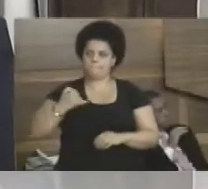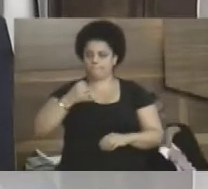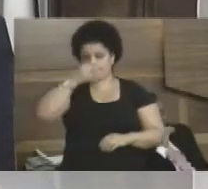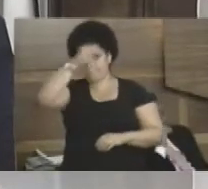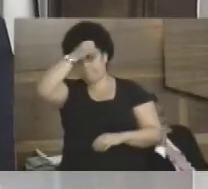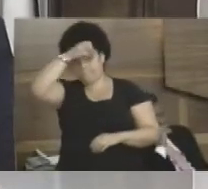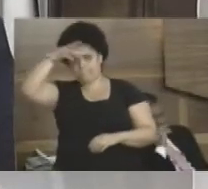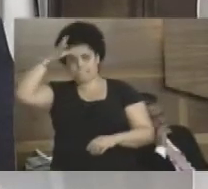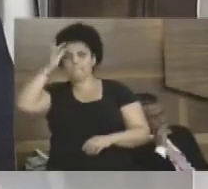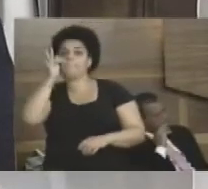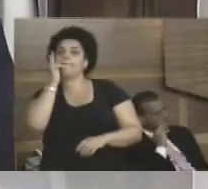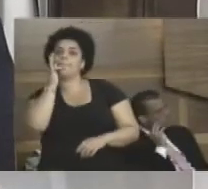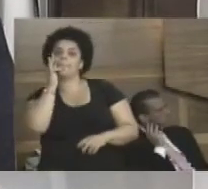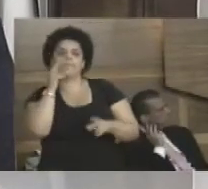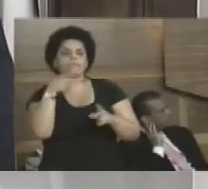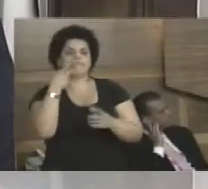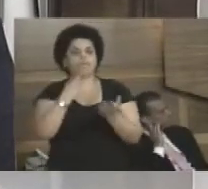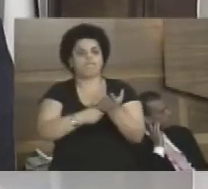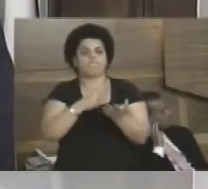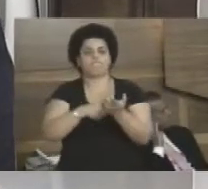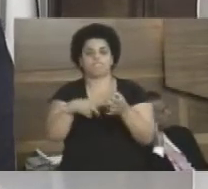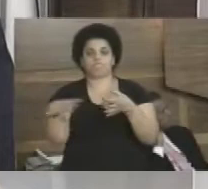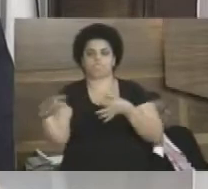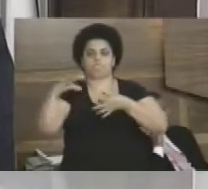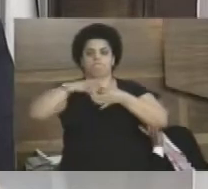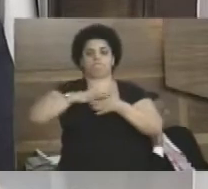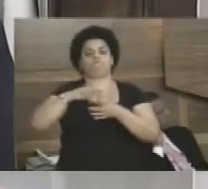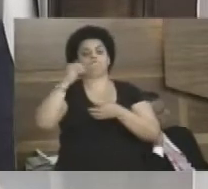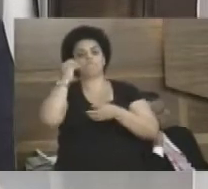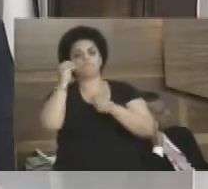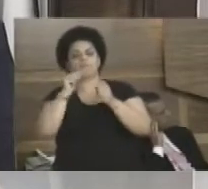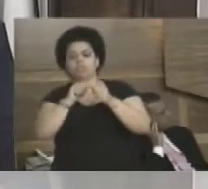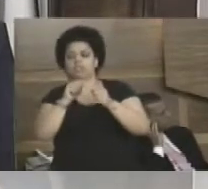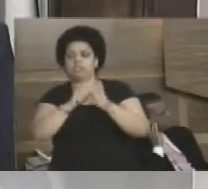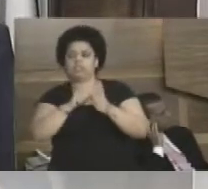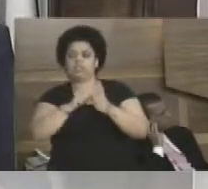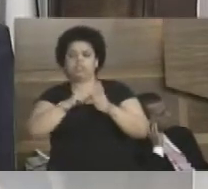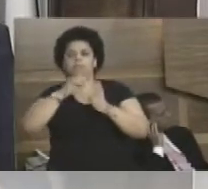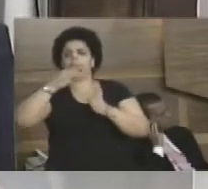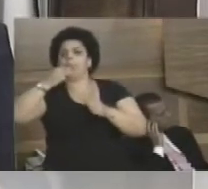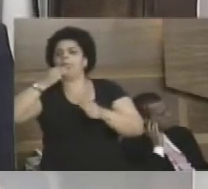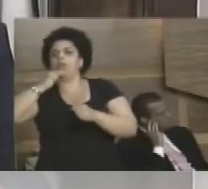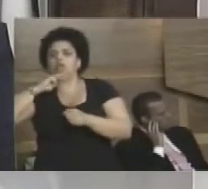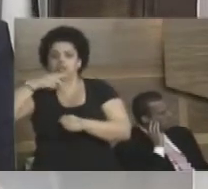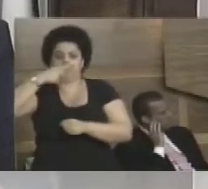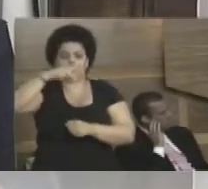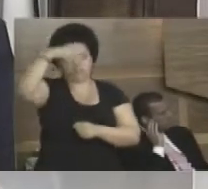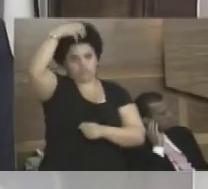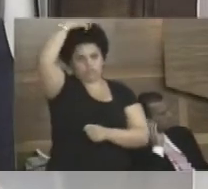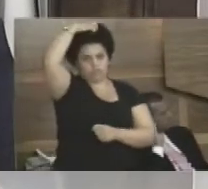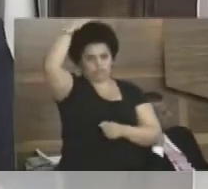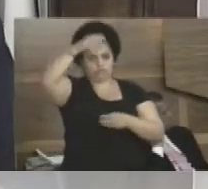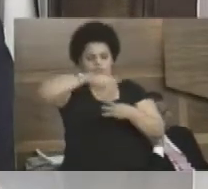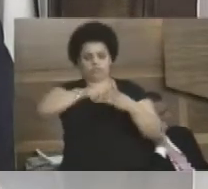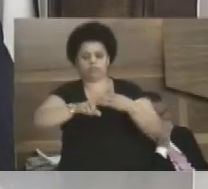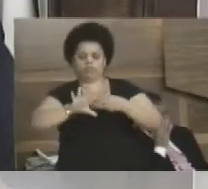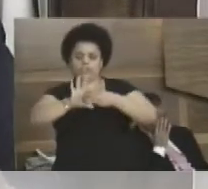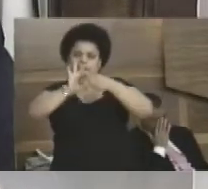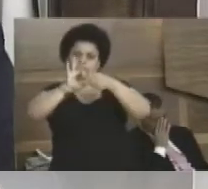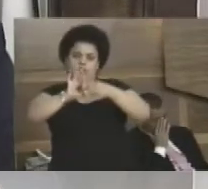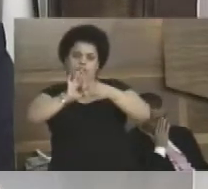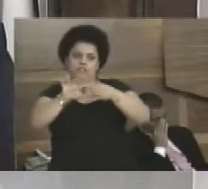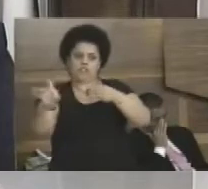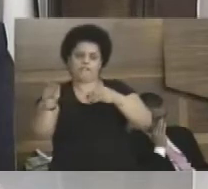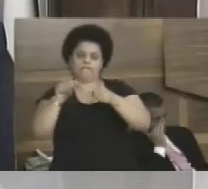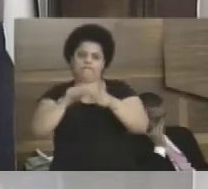prefeito falou sobre o consórcio que eles estavam tentando fazer entre Mangaratiba, Paraty e Angra. esse consórcio, o que